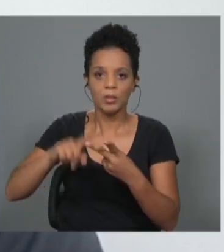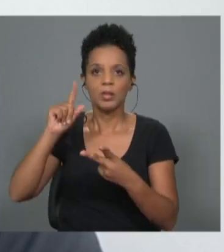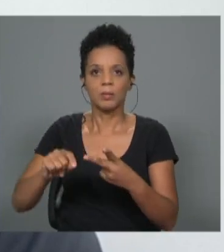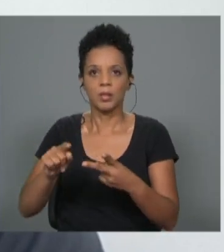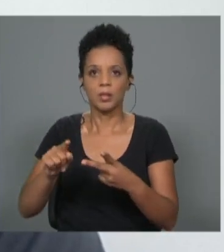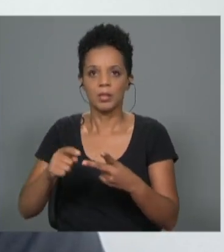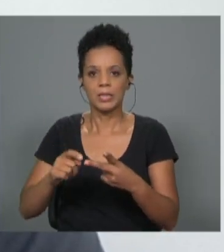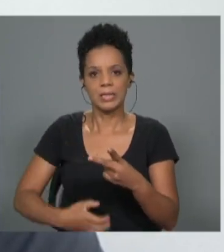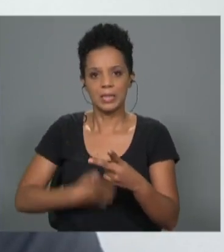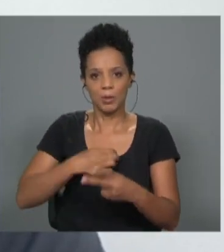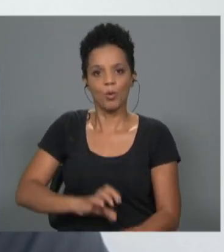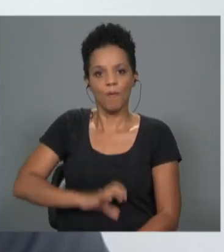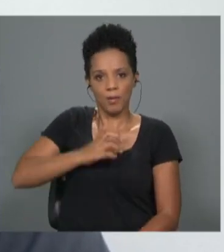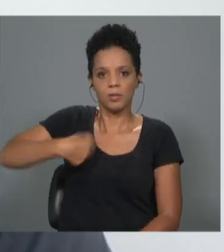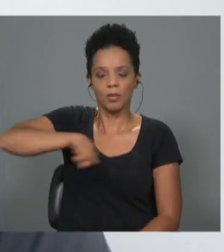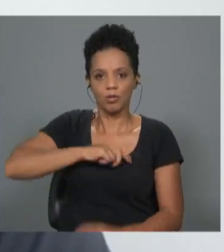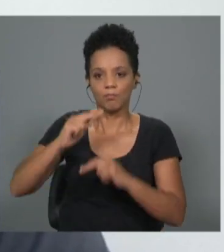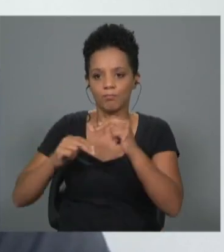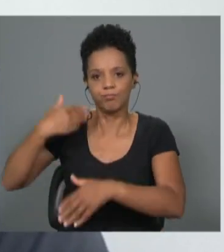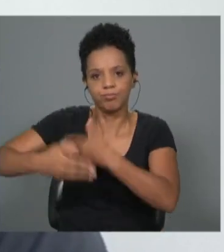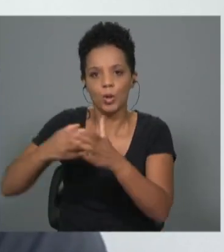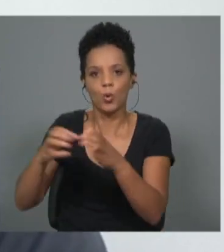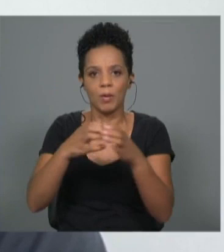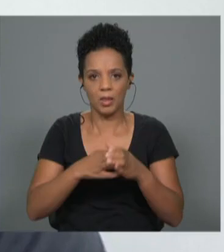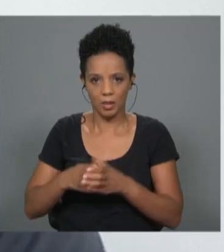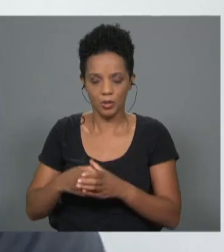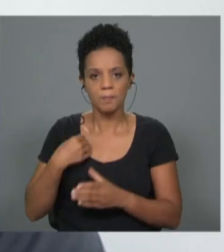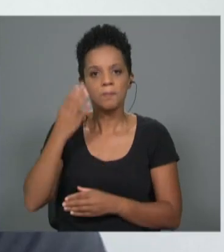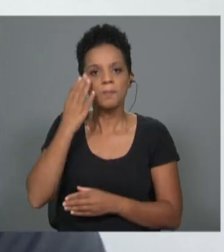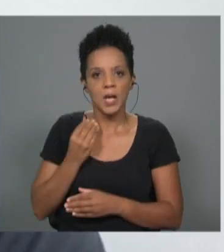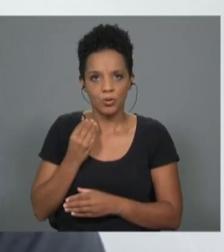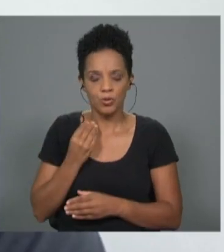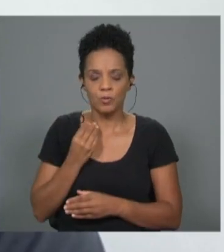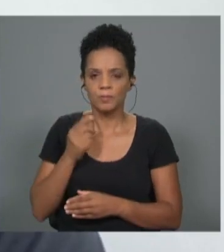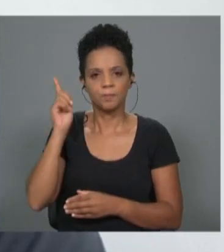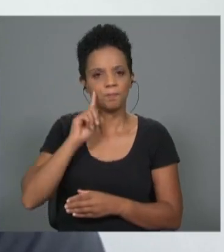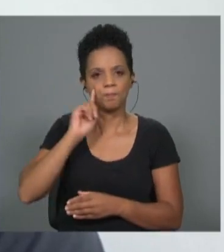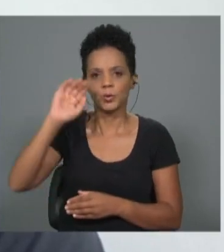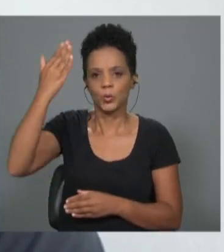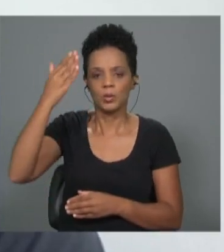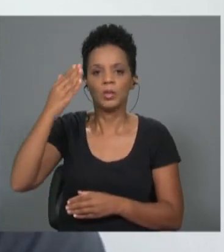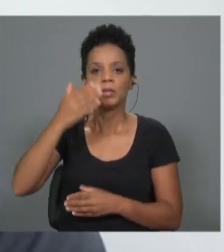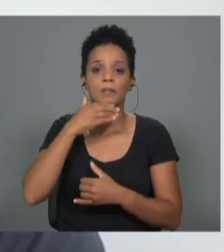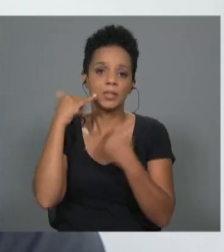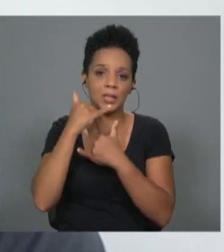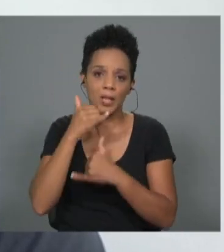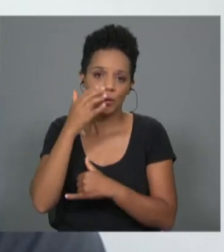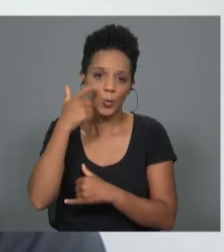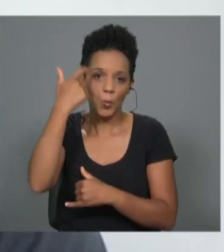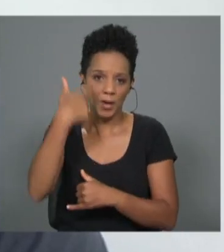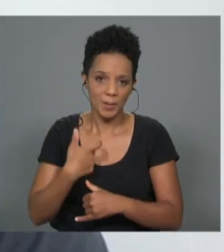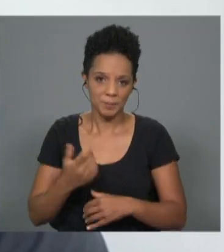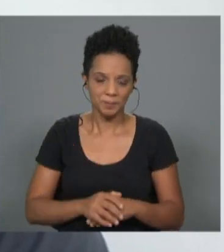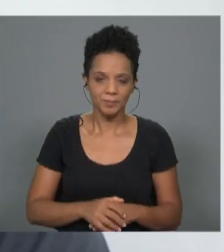confiança que nós construímos nas nossas comunidades e que eu acho que são um parque essencial da felicidade humana. Joana,